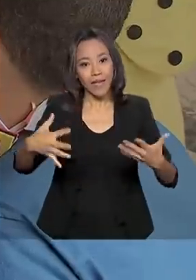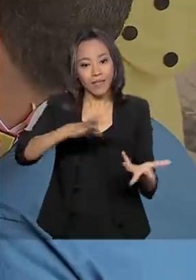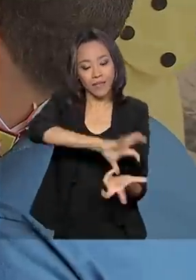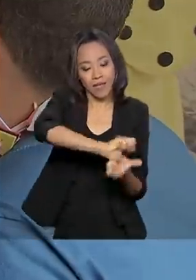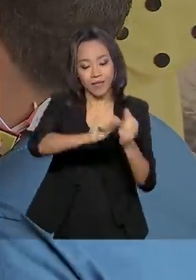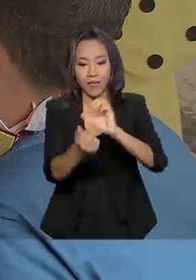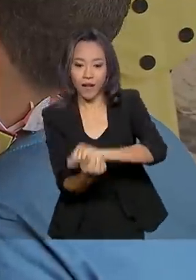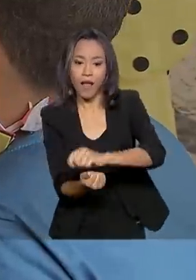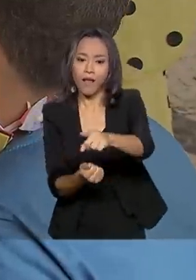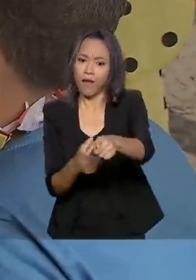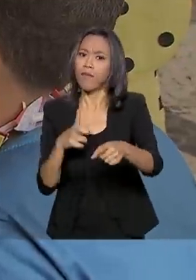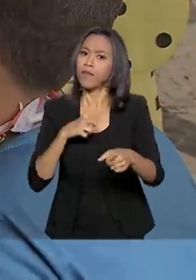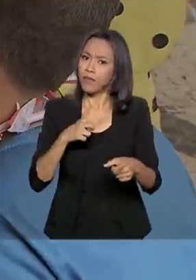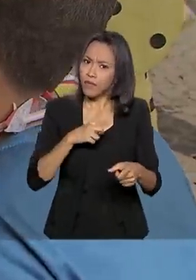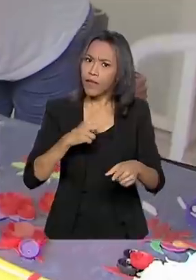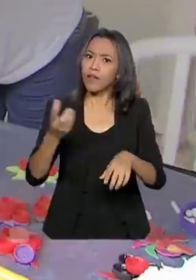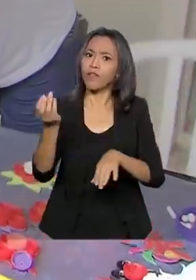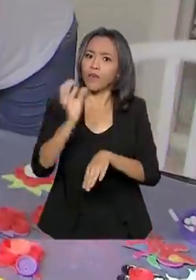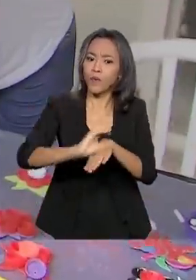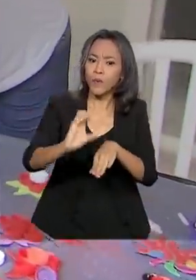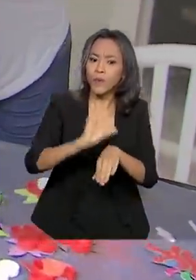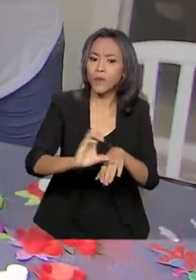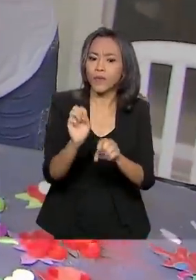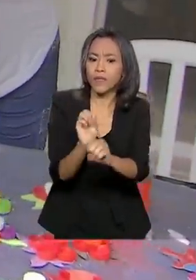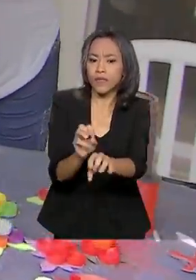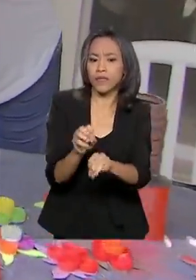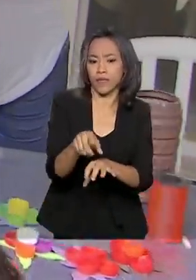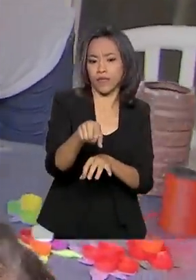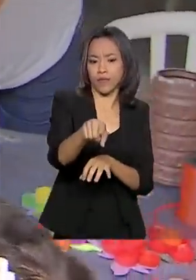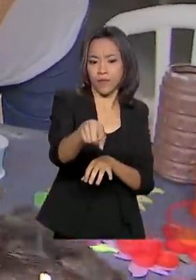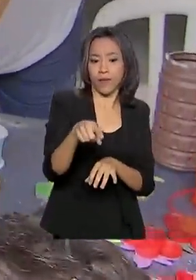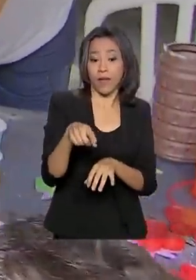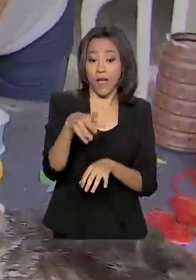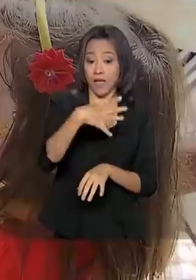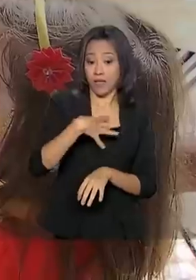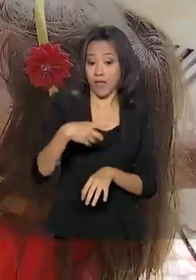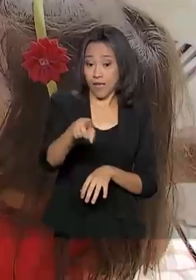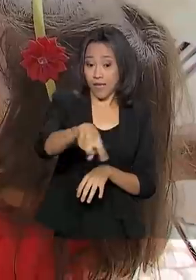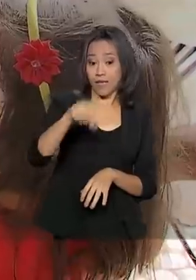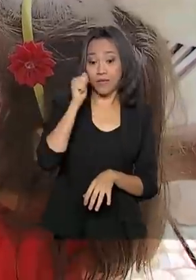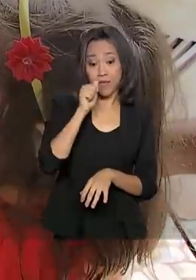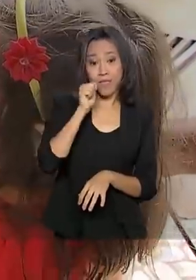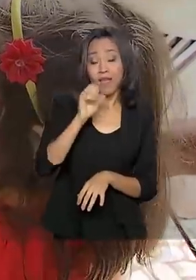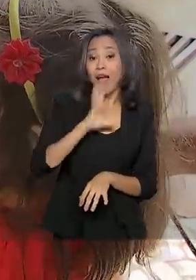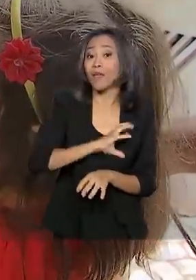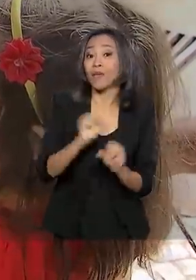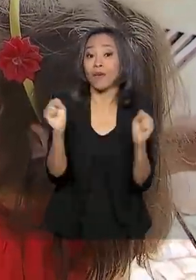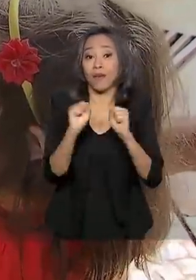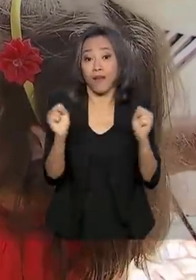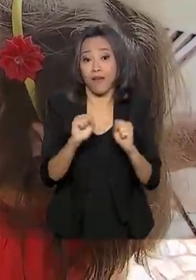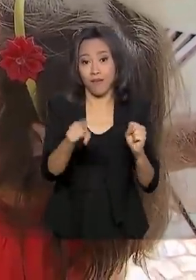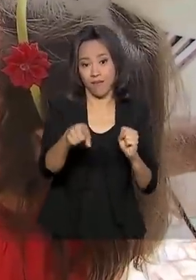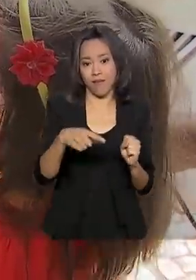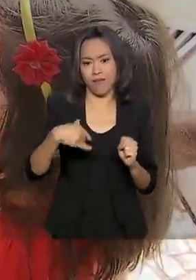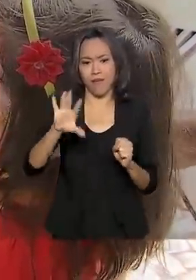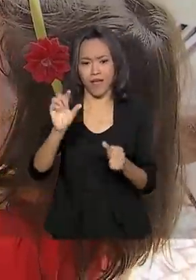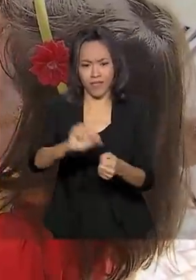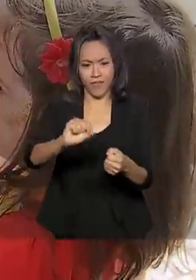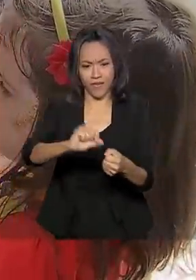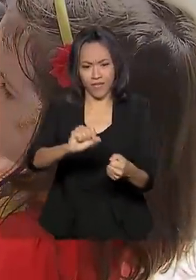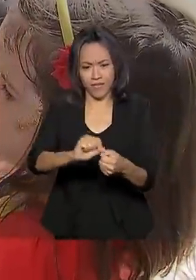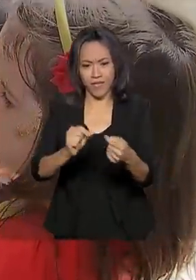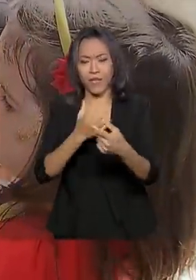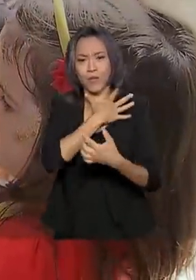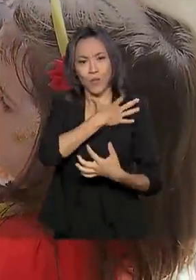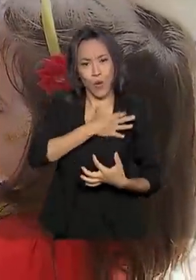oficina na apresentação do bloco. As filhas do Pedro adoraram a novidade. Elas estão se divertindo muito. Na verdade, gostaram mais de fazer as